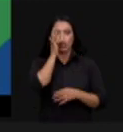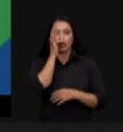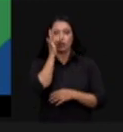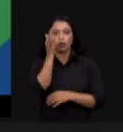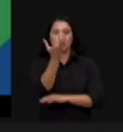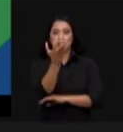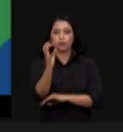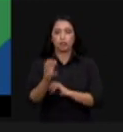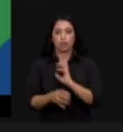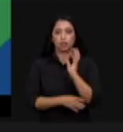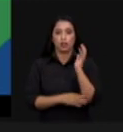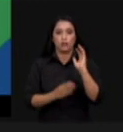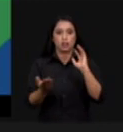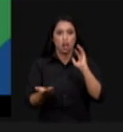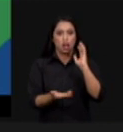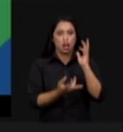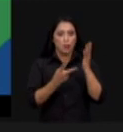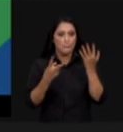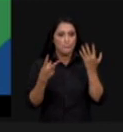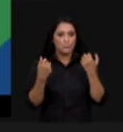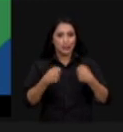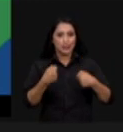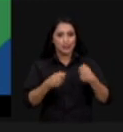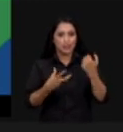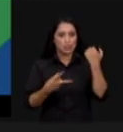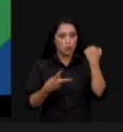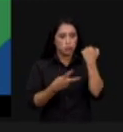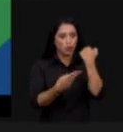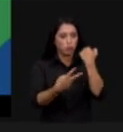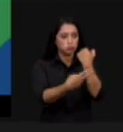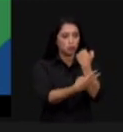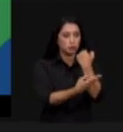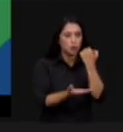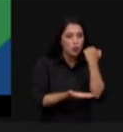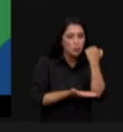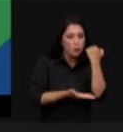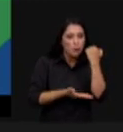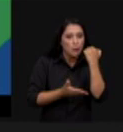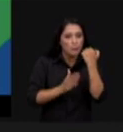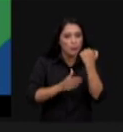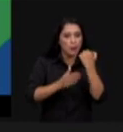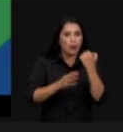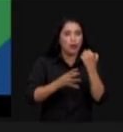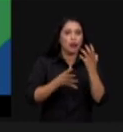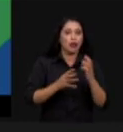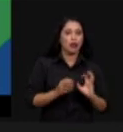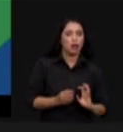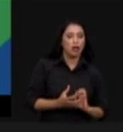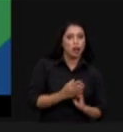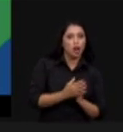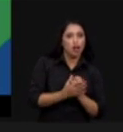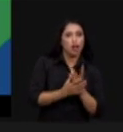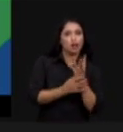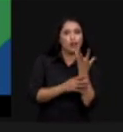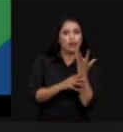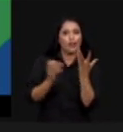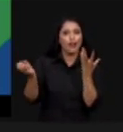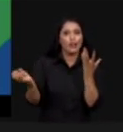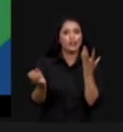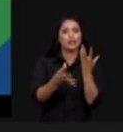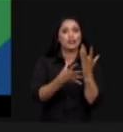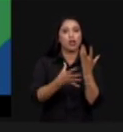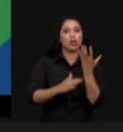você poda pode as flores garante espaço para que as novas mudas